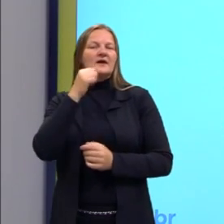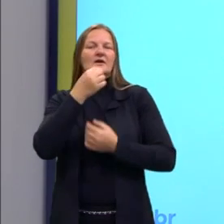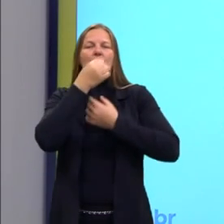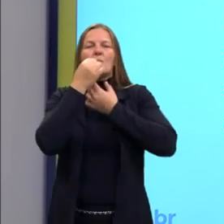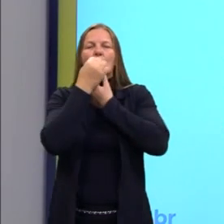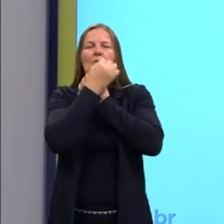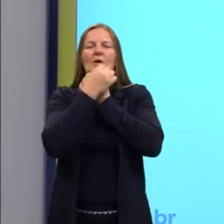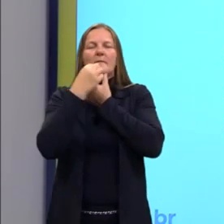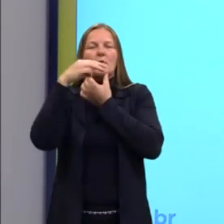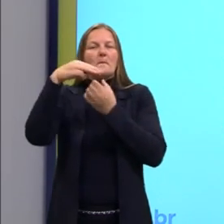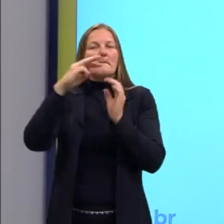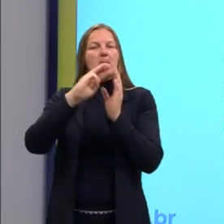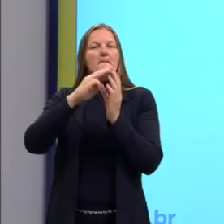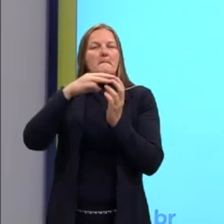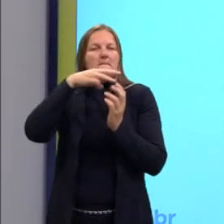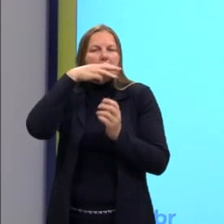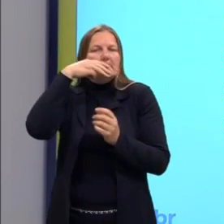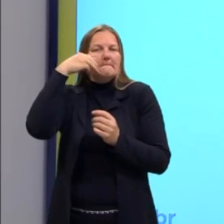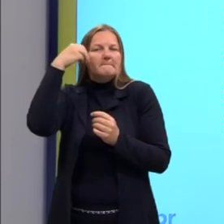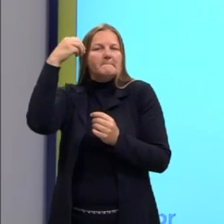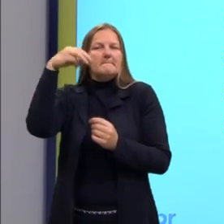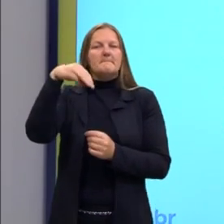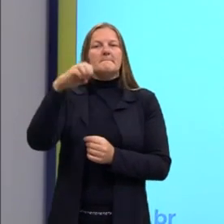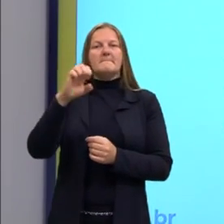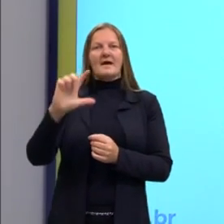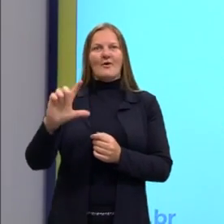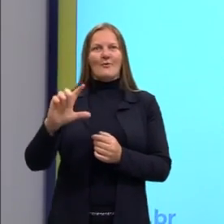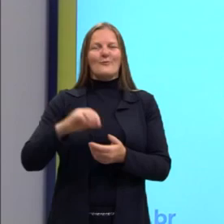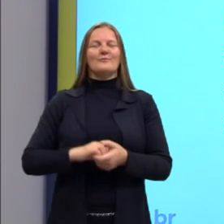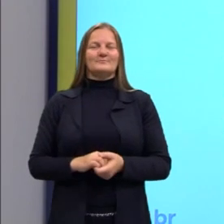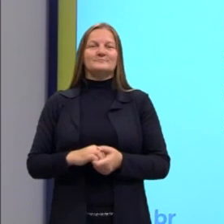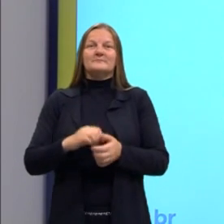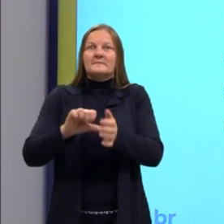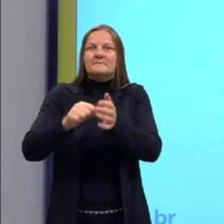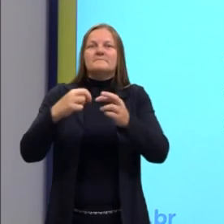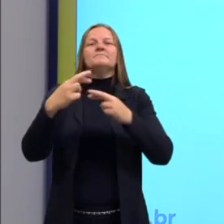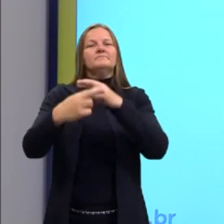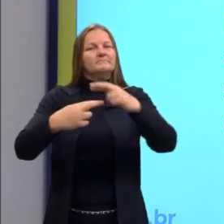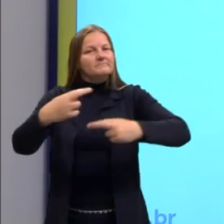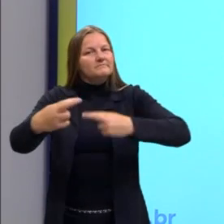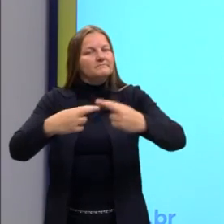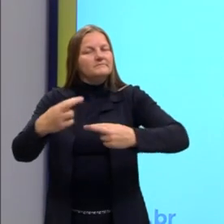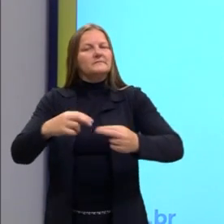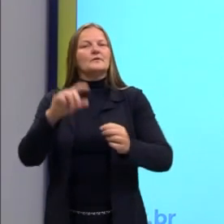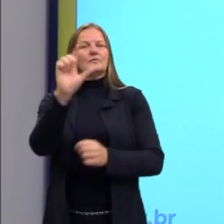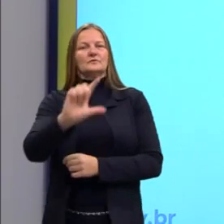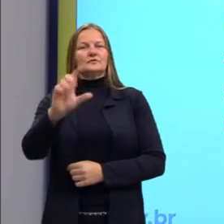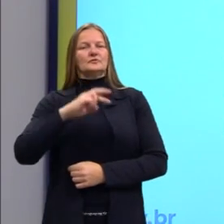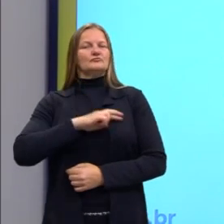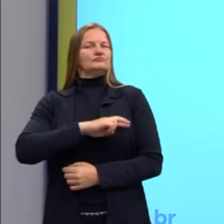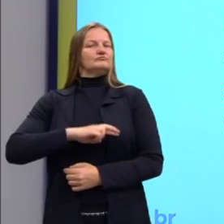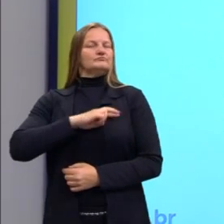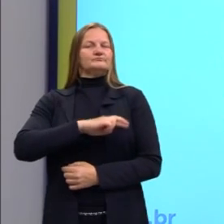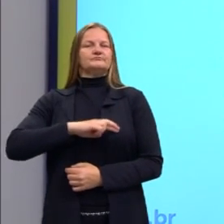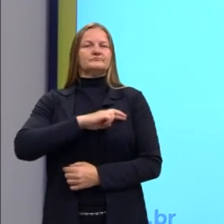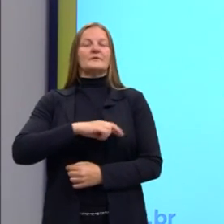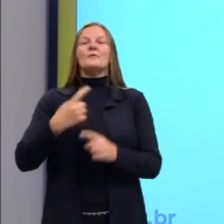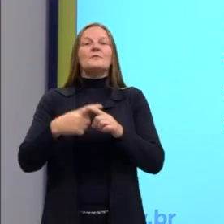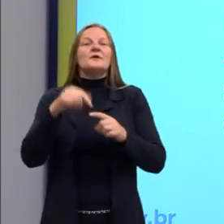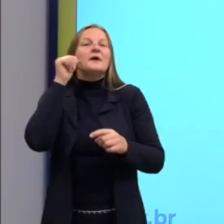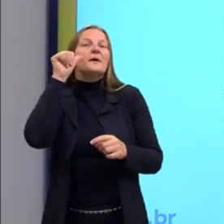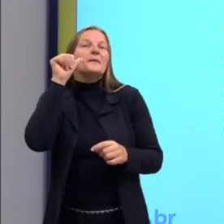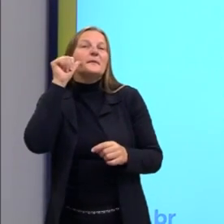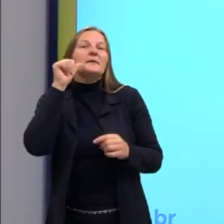muito relacionada com esse primeiro momento da literatura romântica, porque traz o índio, o